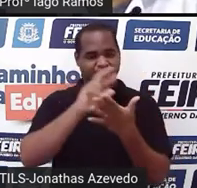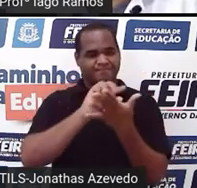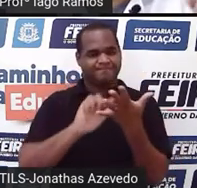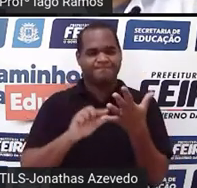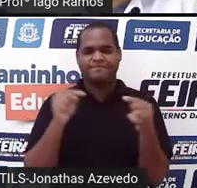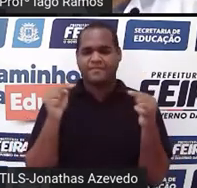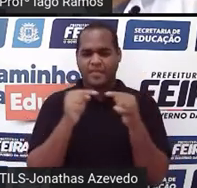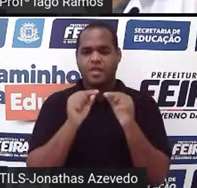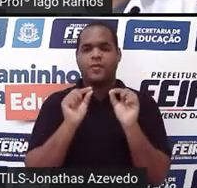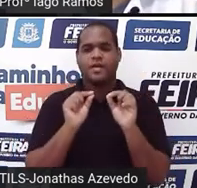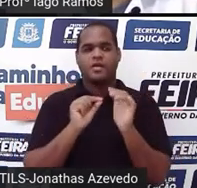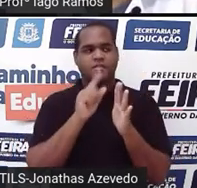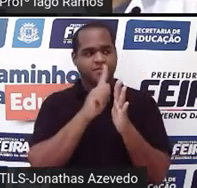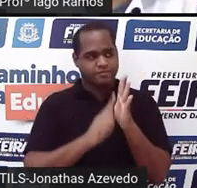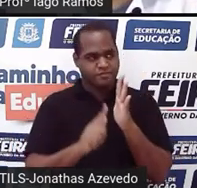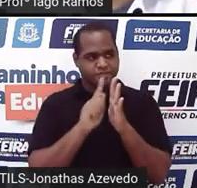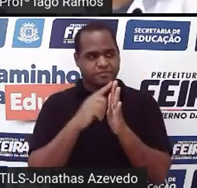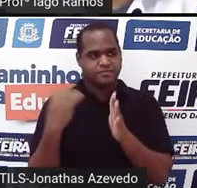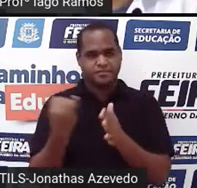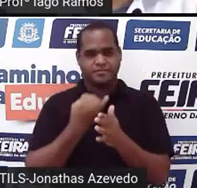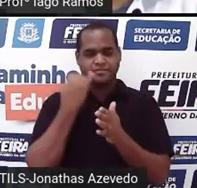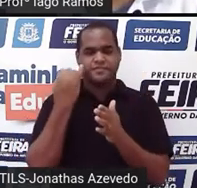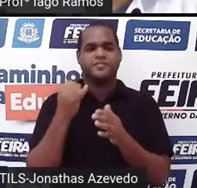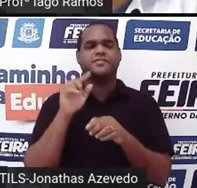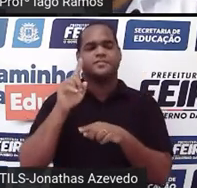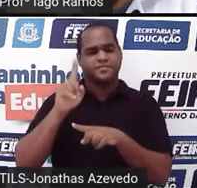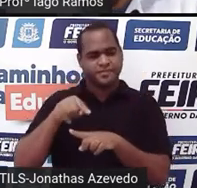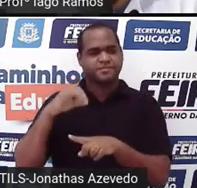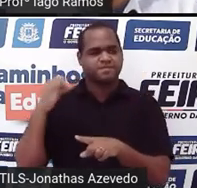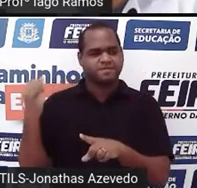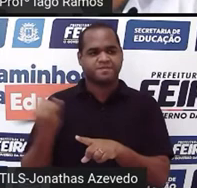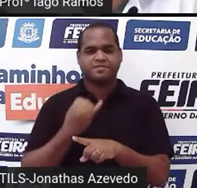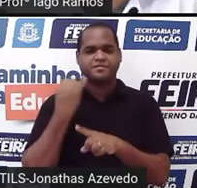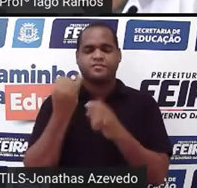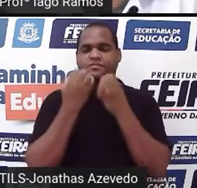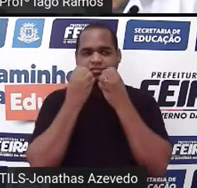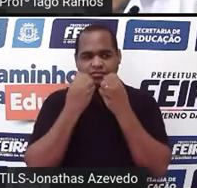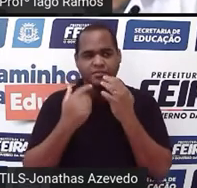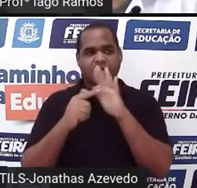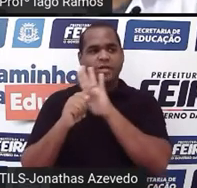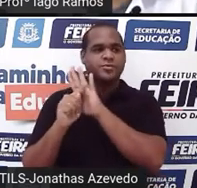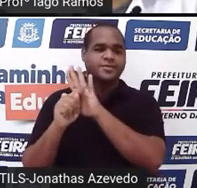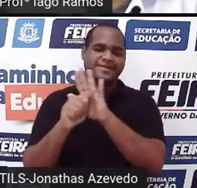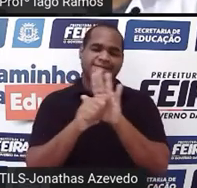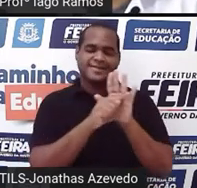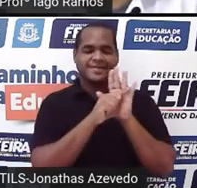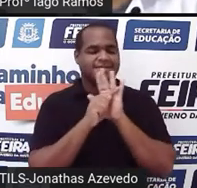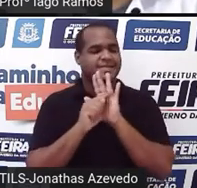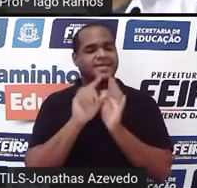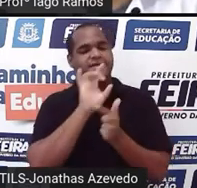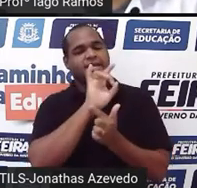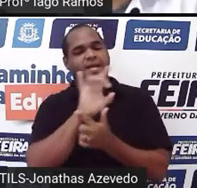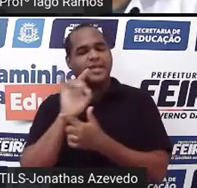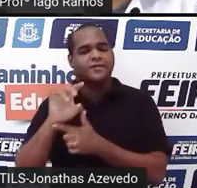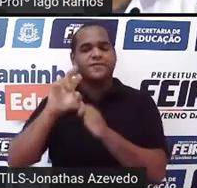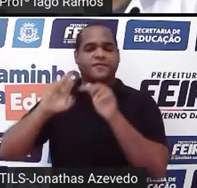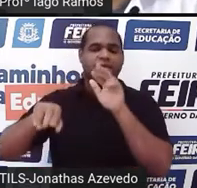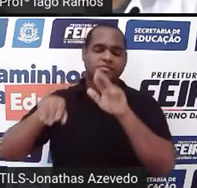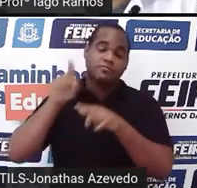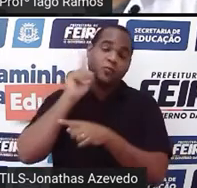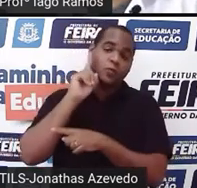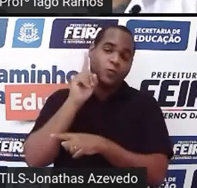coisa bacana. E por isso que eles são importantes, né? E nos ajudam em situações do nosso dia a dia.